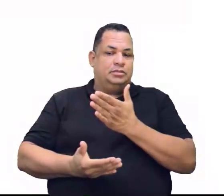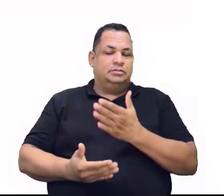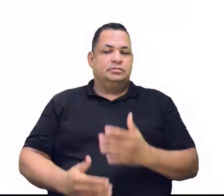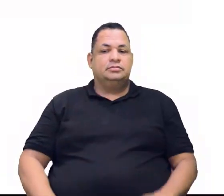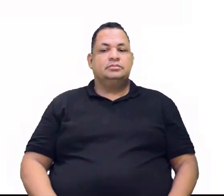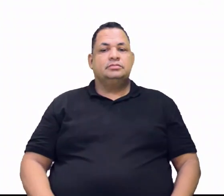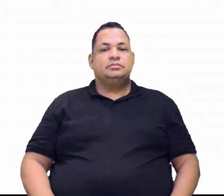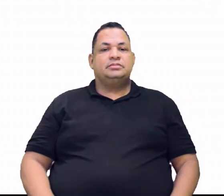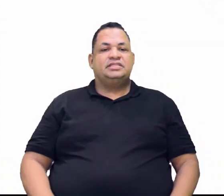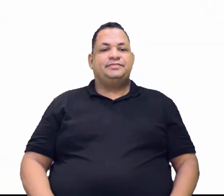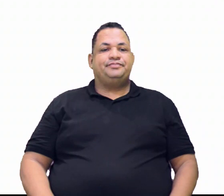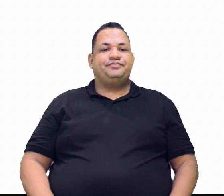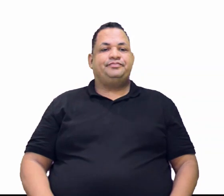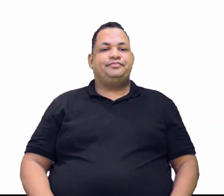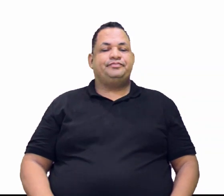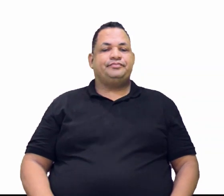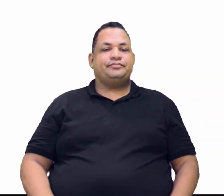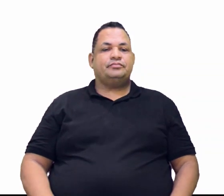Próxima.